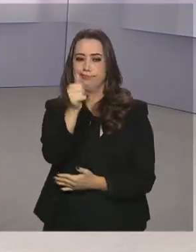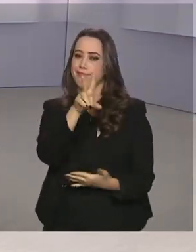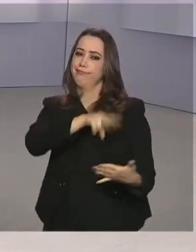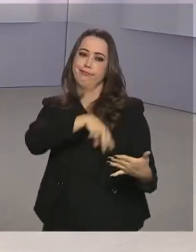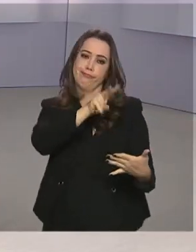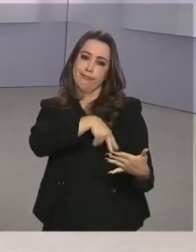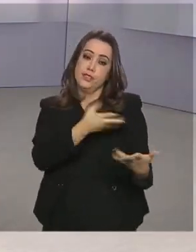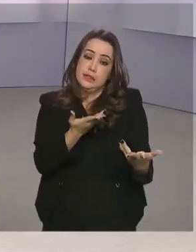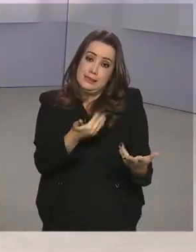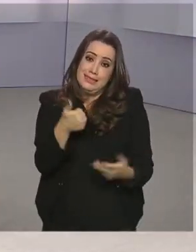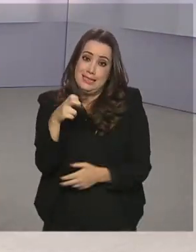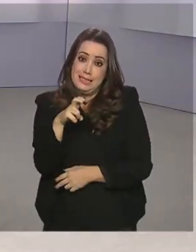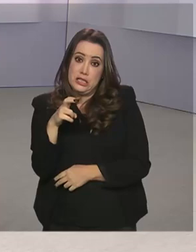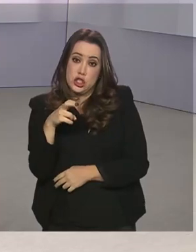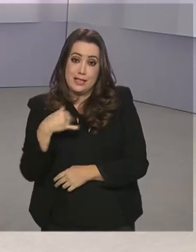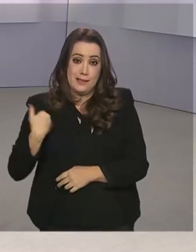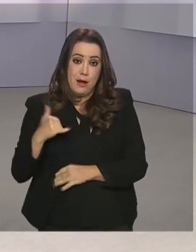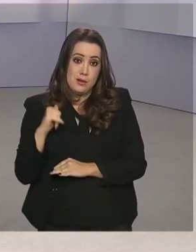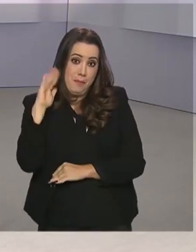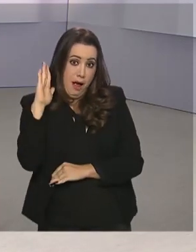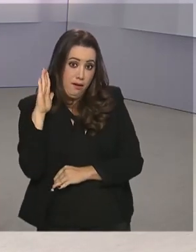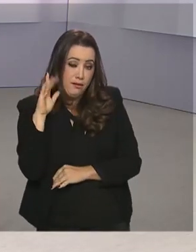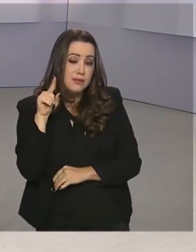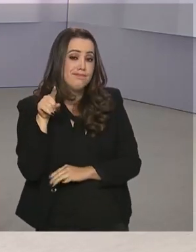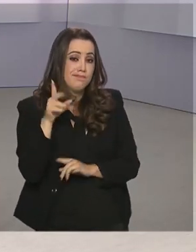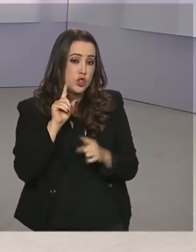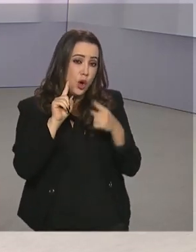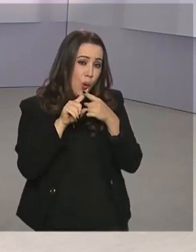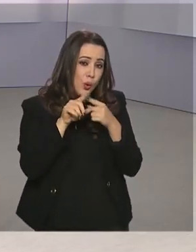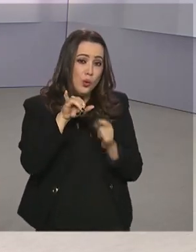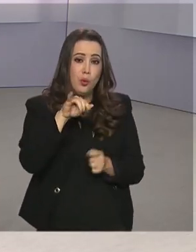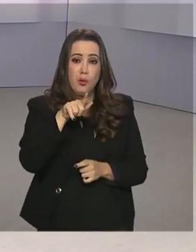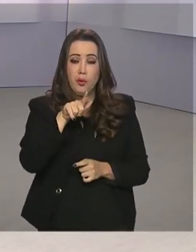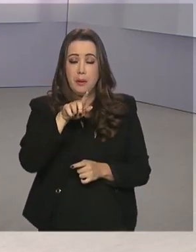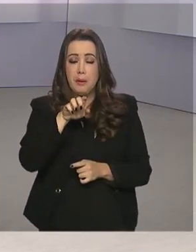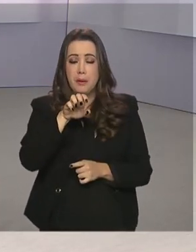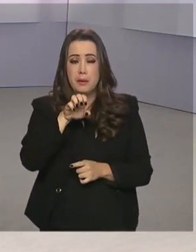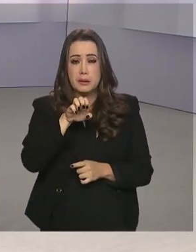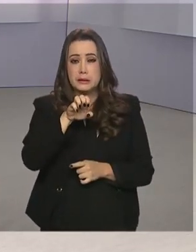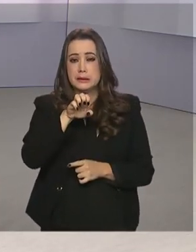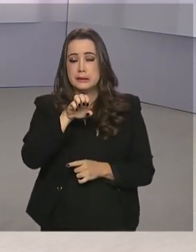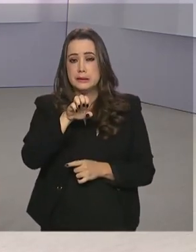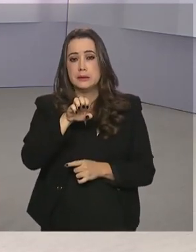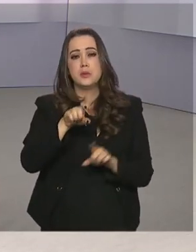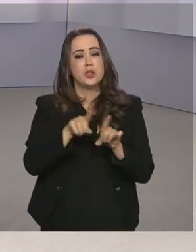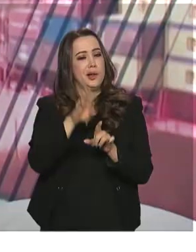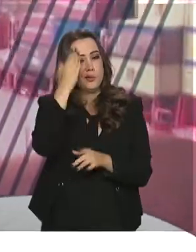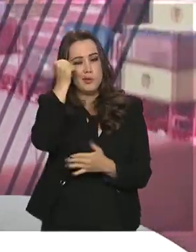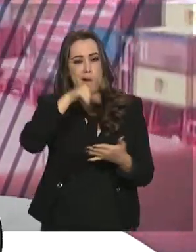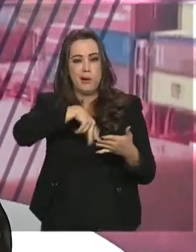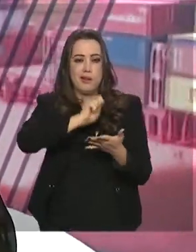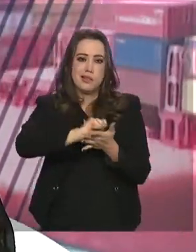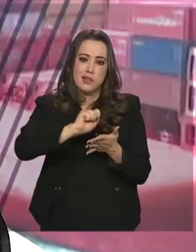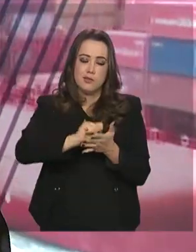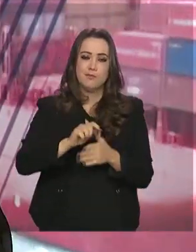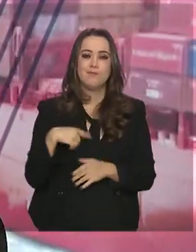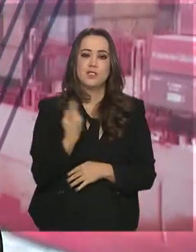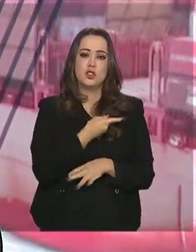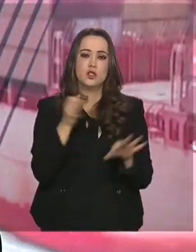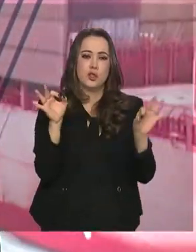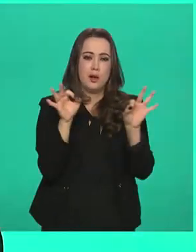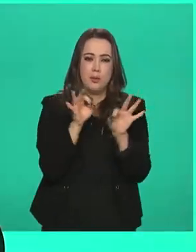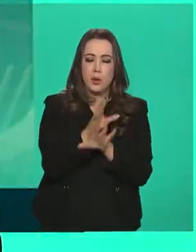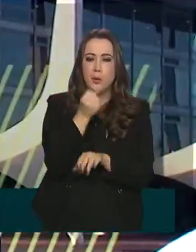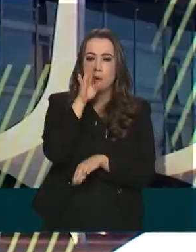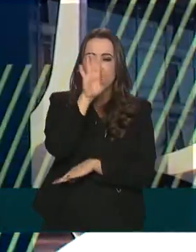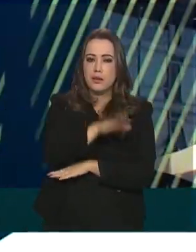São pessoas de 15 anos ou mais que, pelos critérios do IBGE, não conseguem ler e escrever. A gente fica